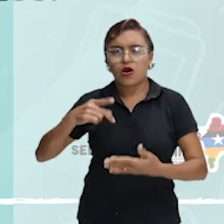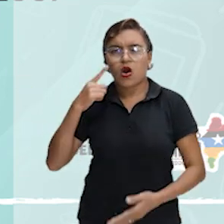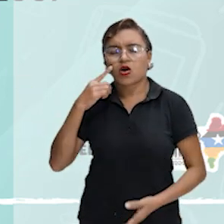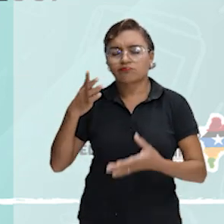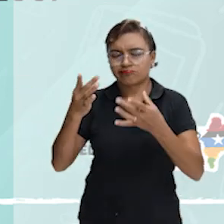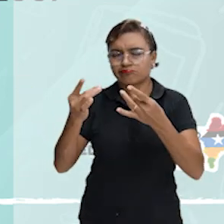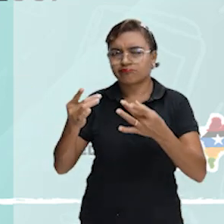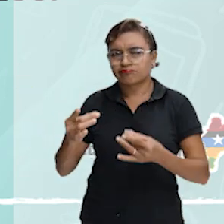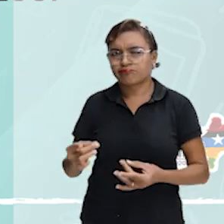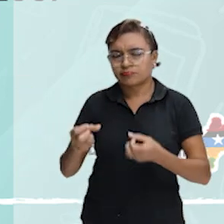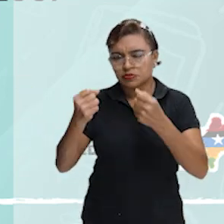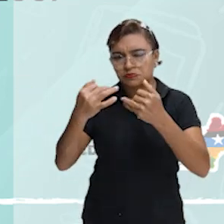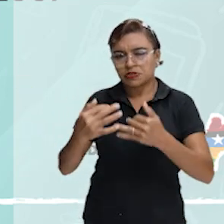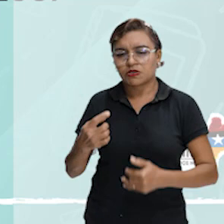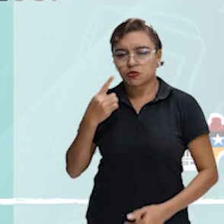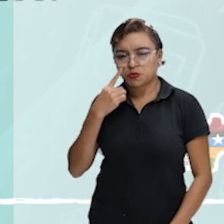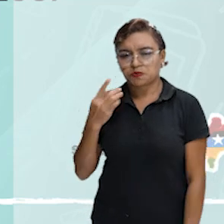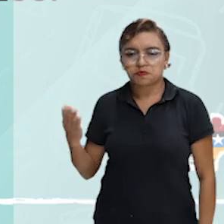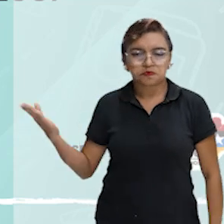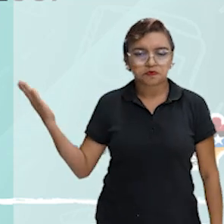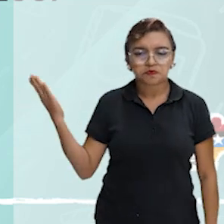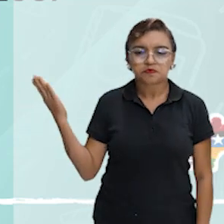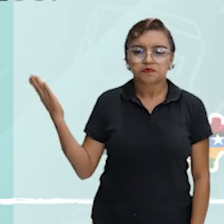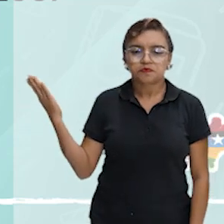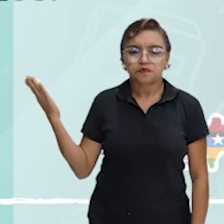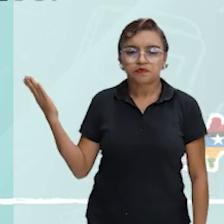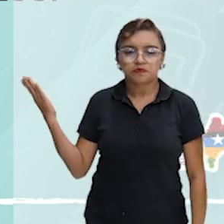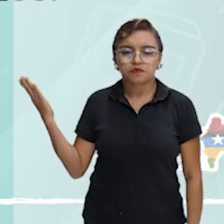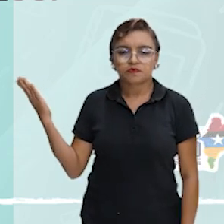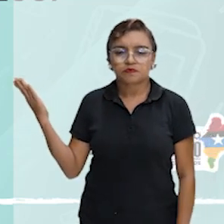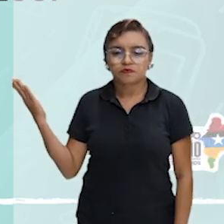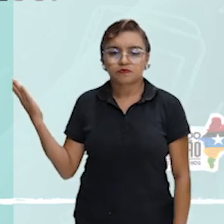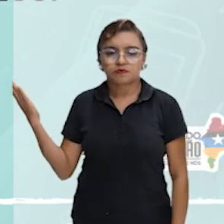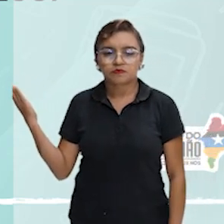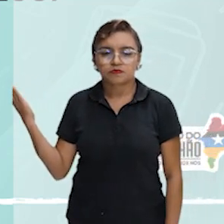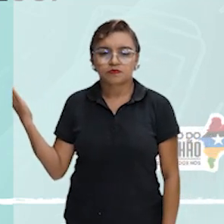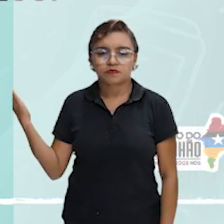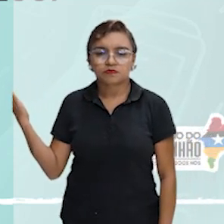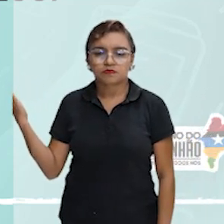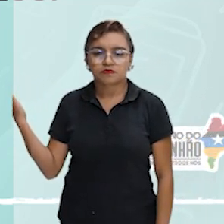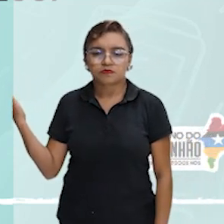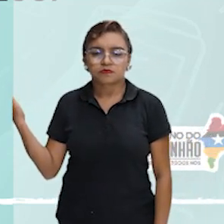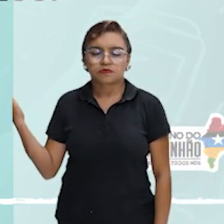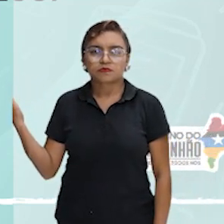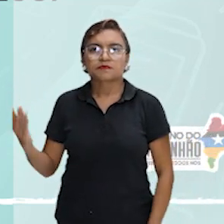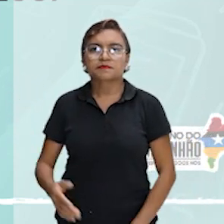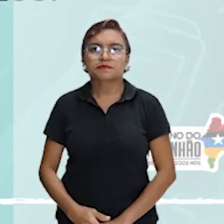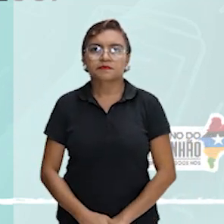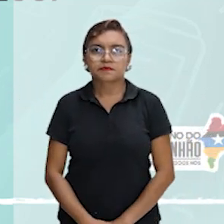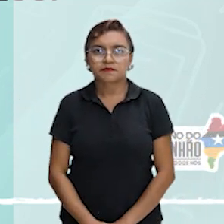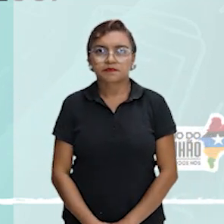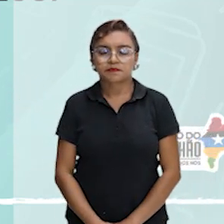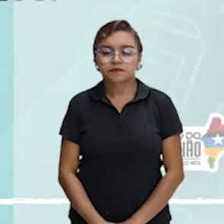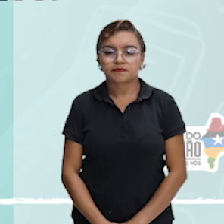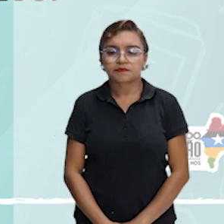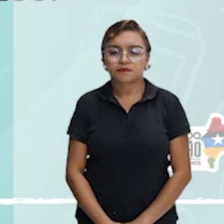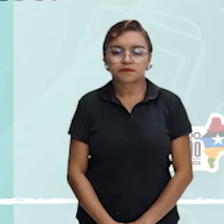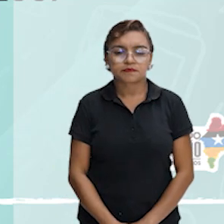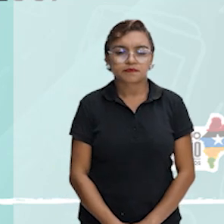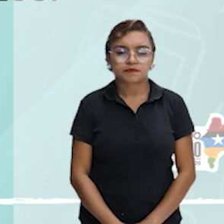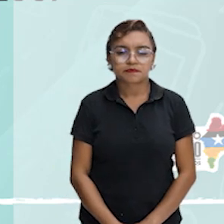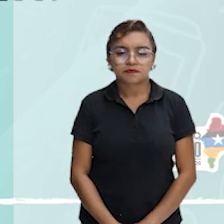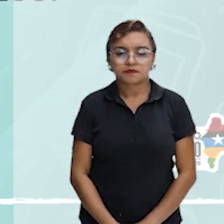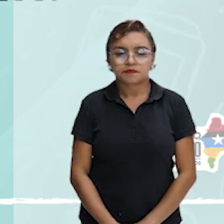à subespécie Cheuchelone nigra portere, originária da ilha de Santa Cruz, nas Galápagos,